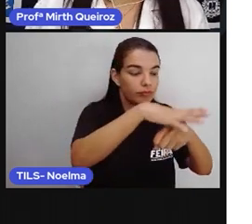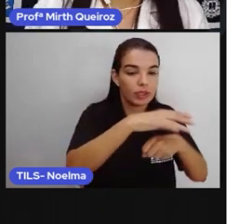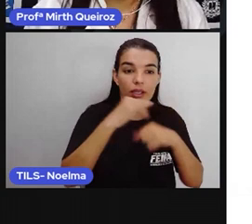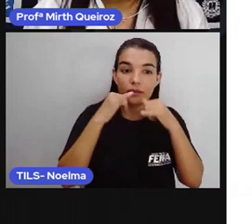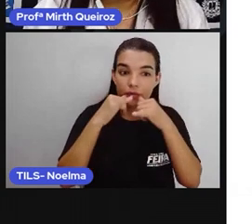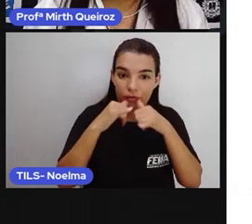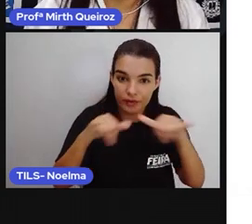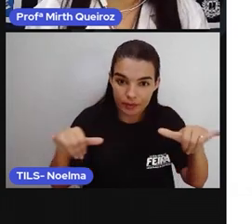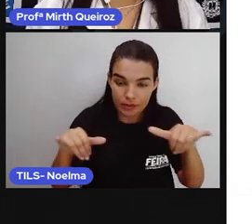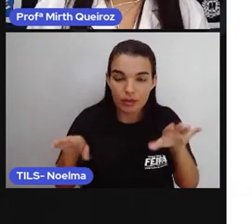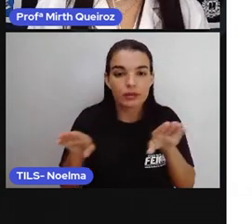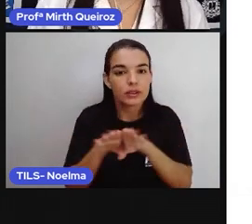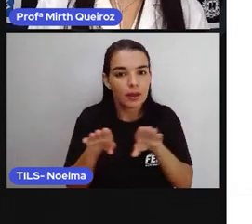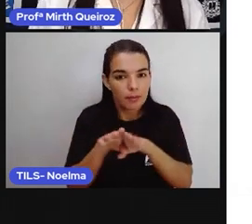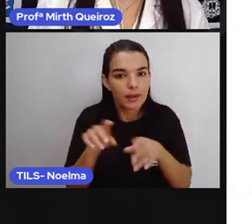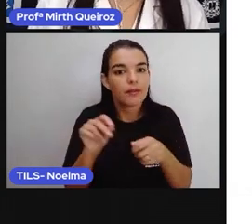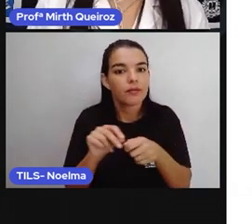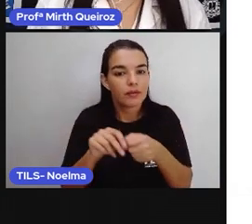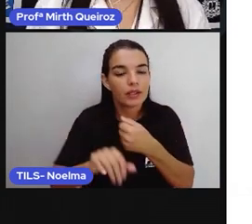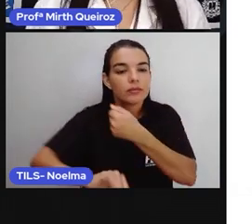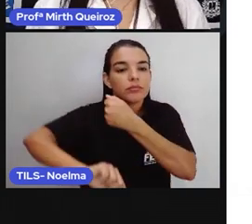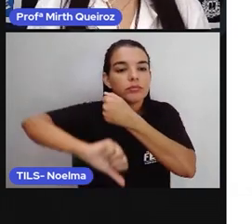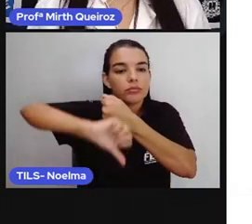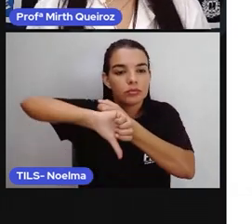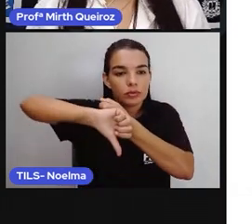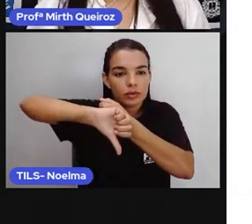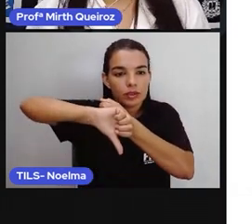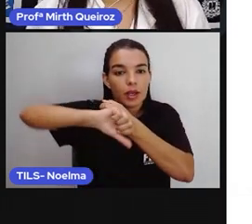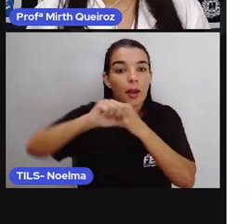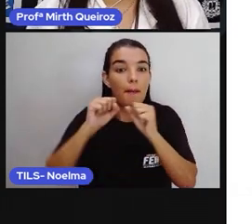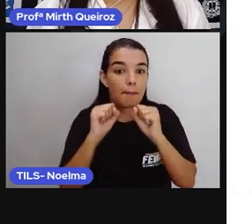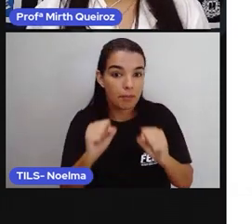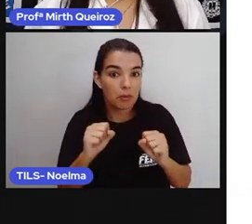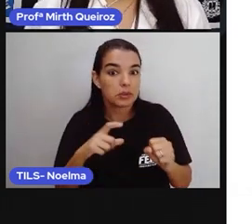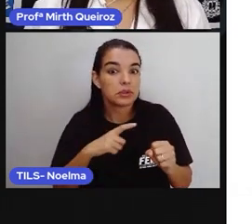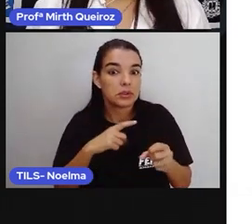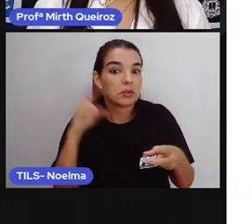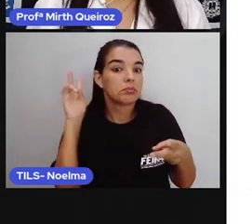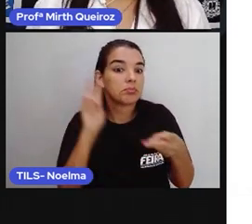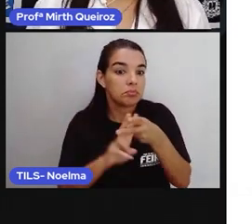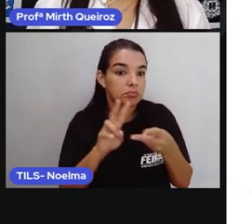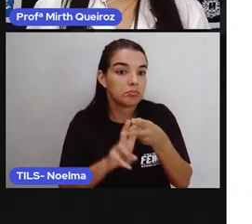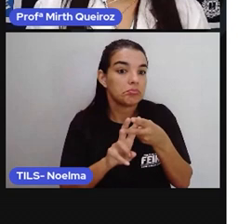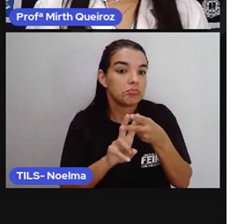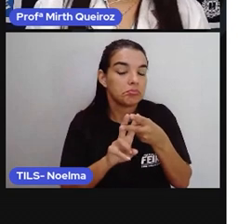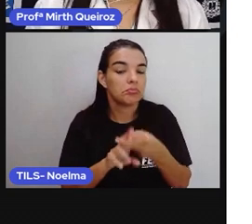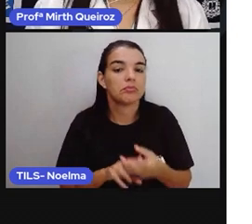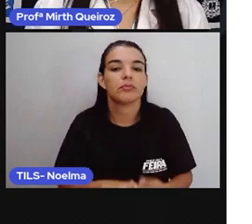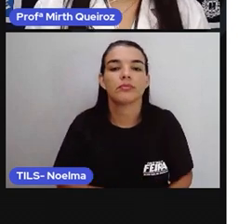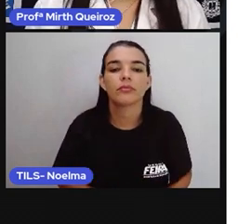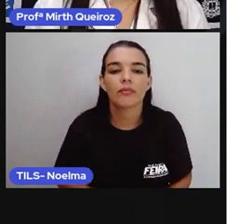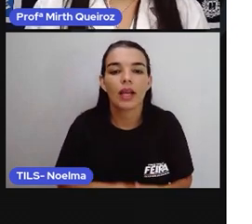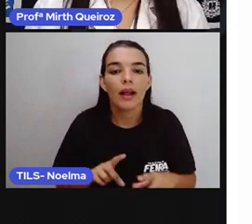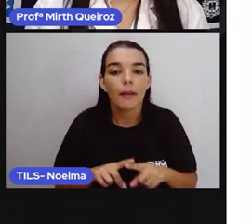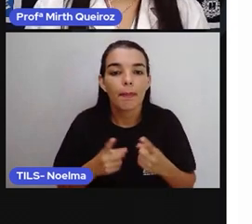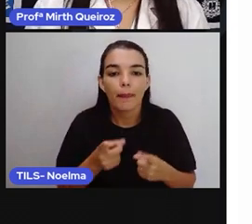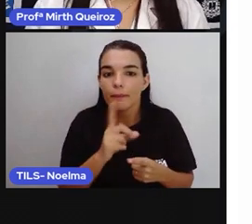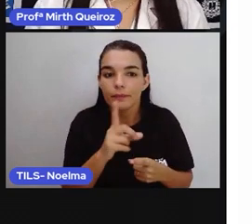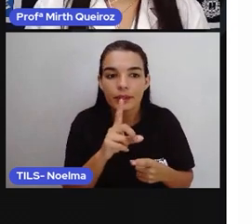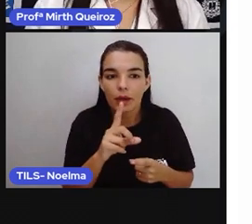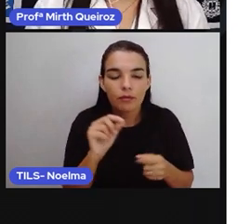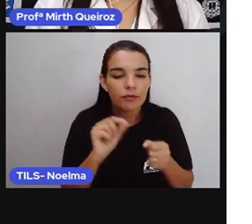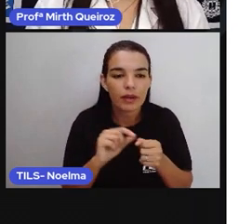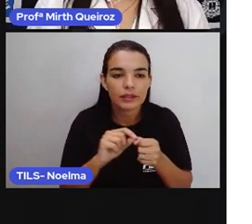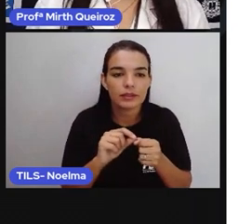também está cometendo um crime e pode ser punido por isso. Então, não compartilhem fake news,